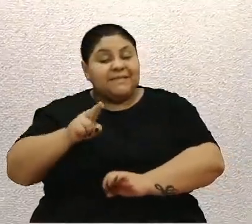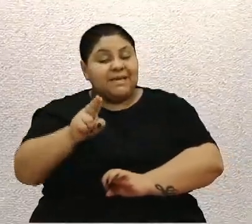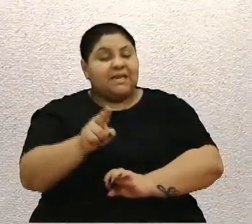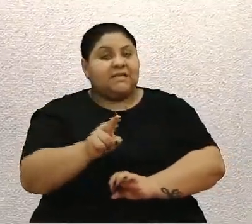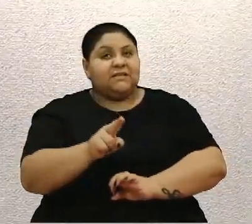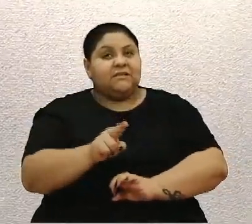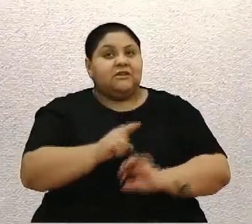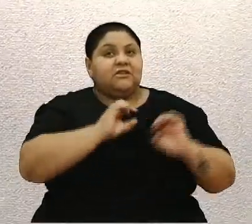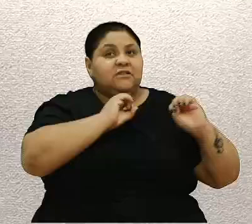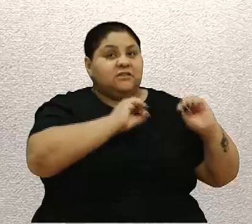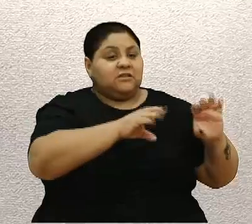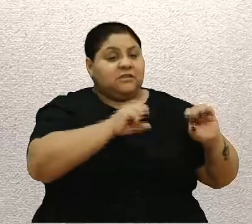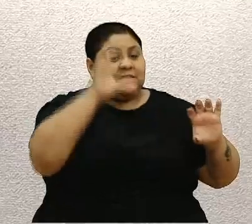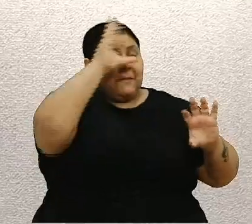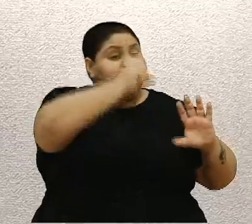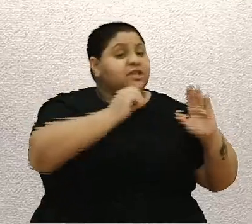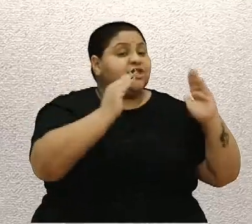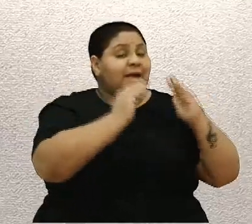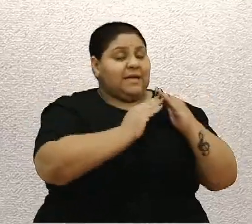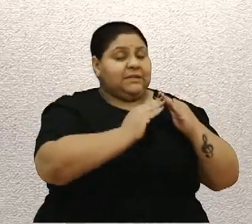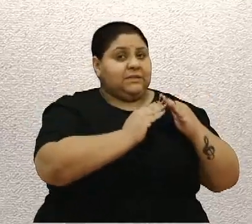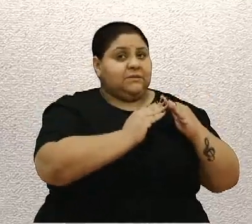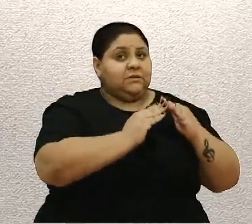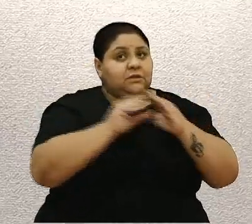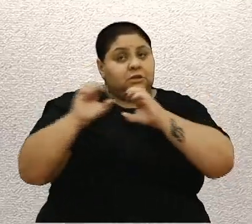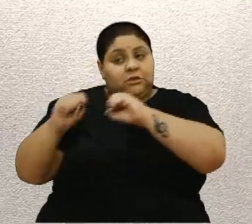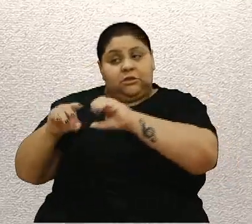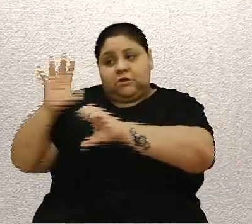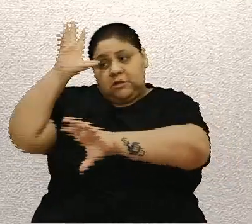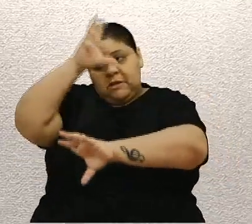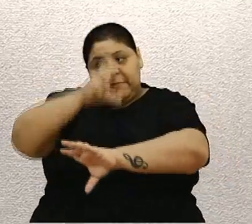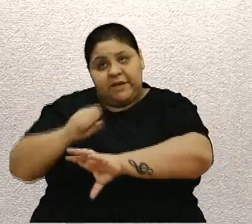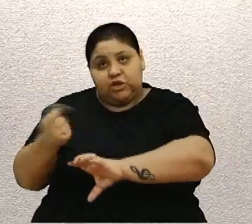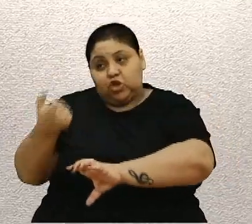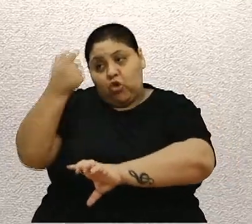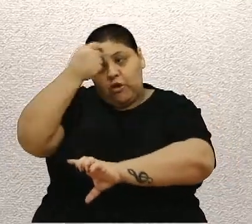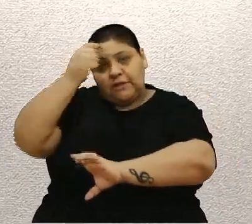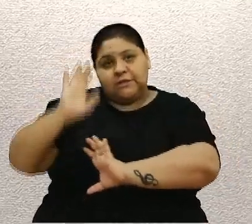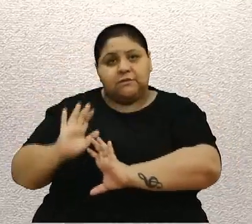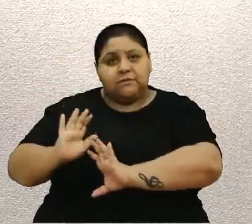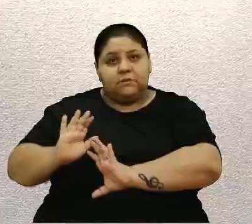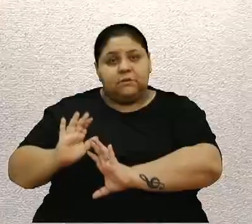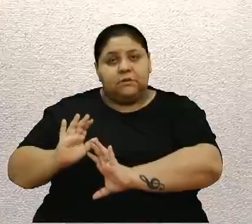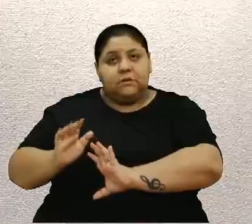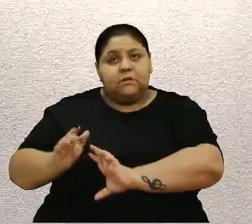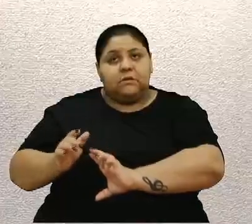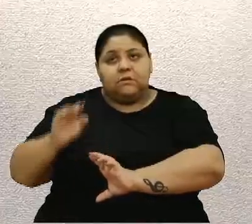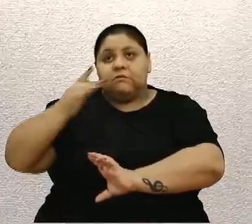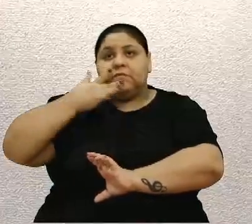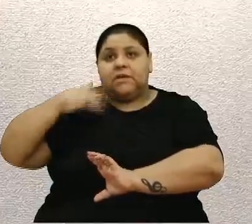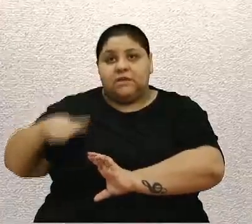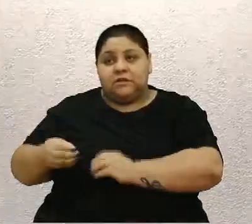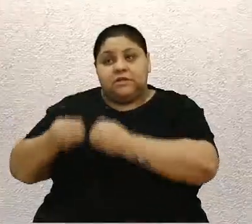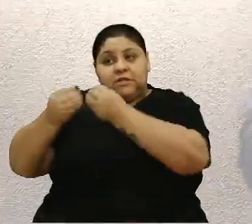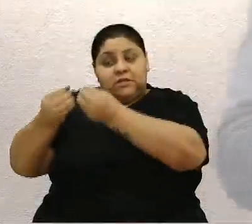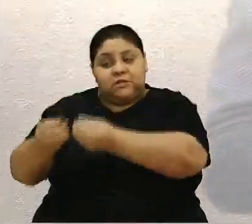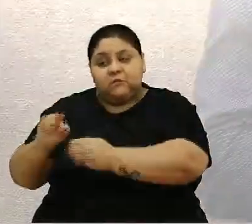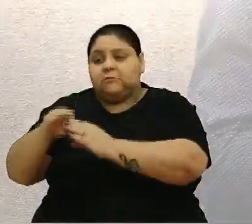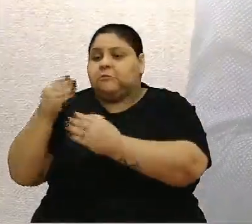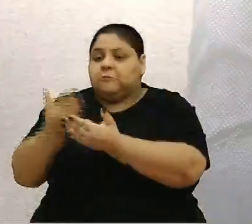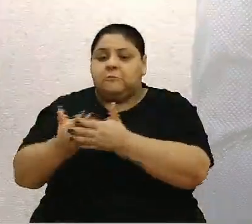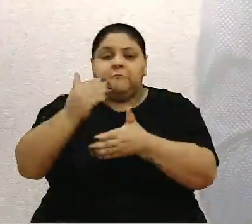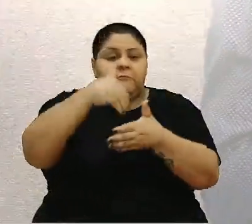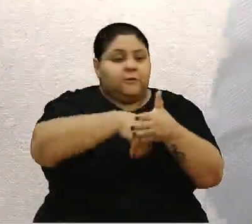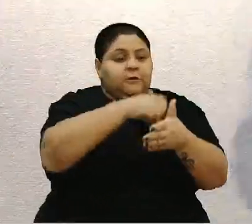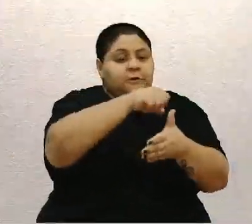Que educação se aprende em casa. Na escola se aprende conhecimento. E é para isso que as crianças vão para a escola. Voltarei sim, senhora